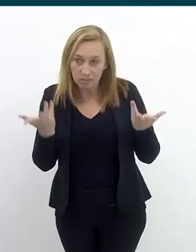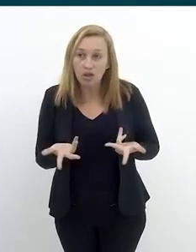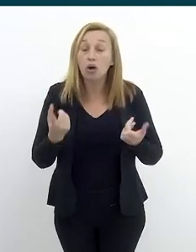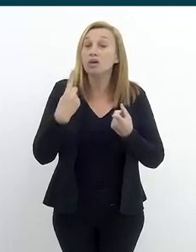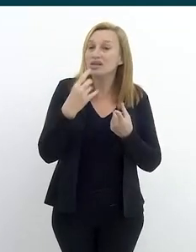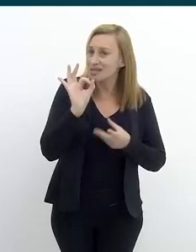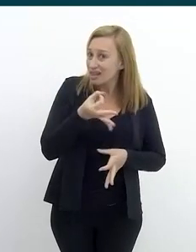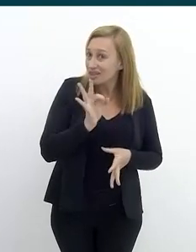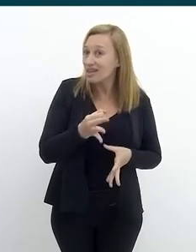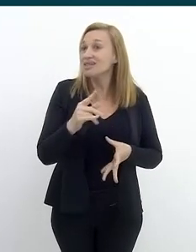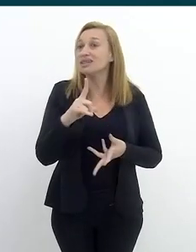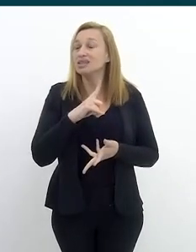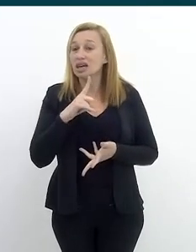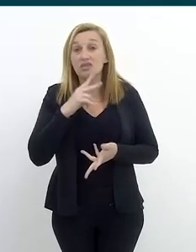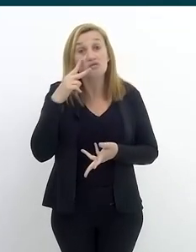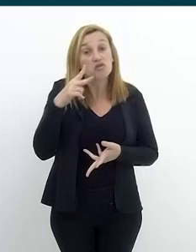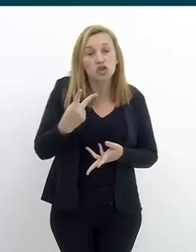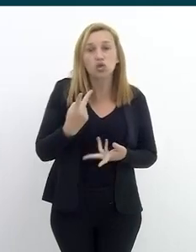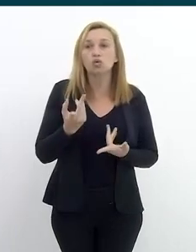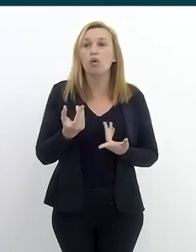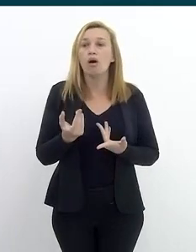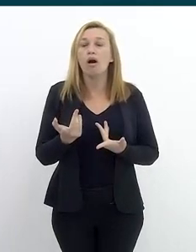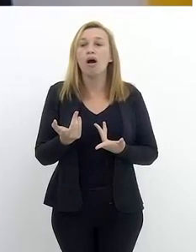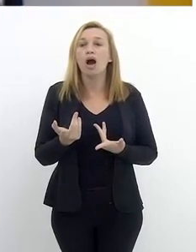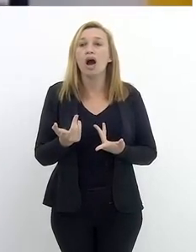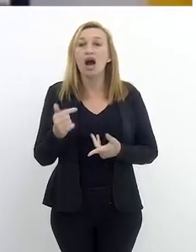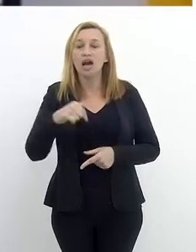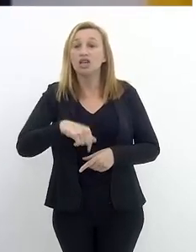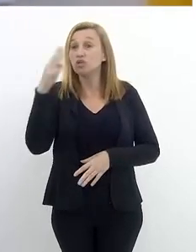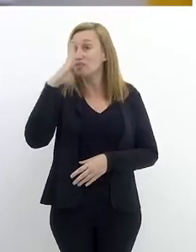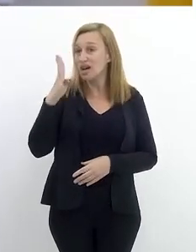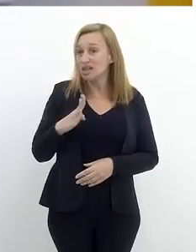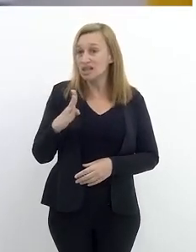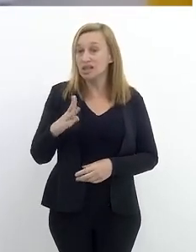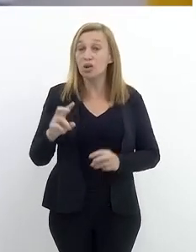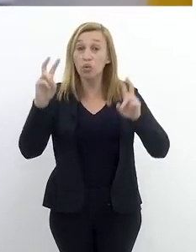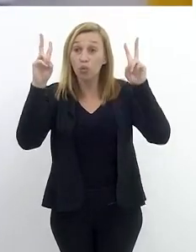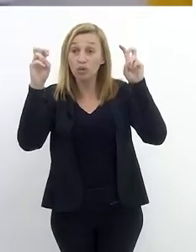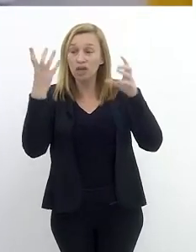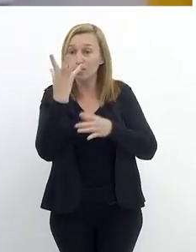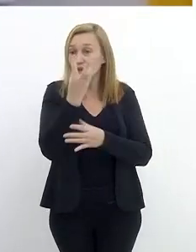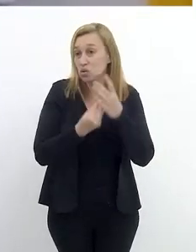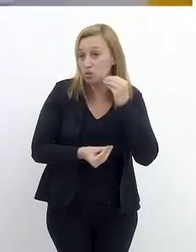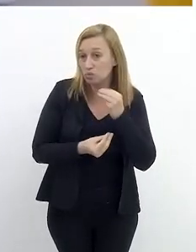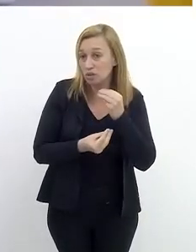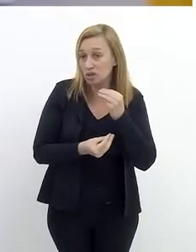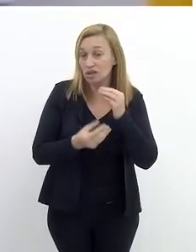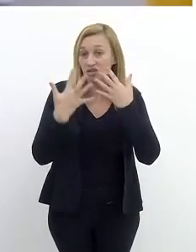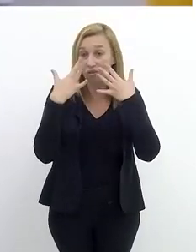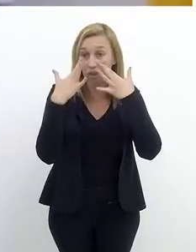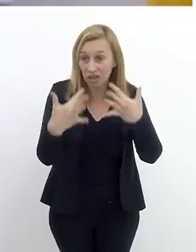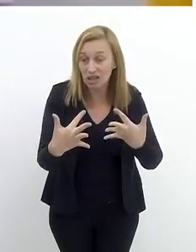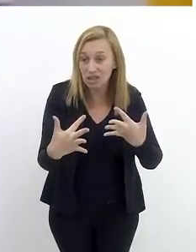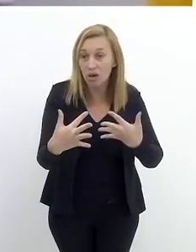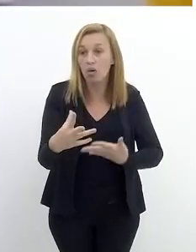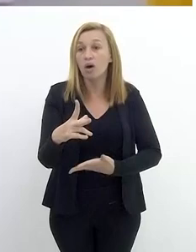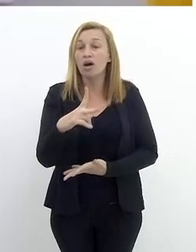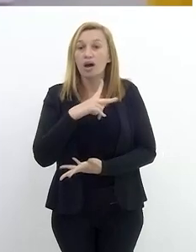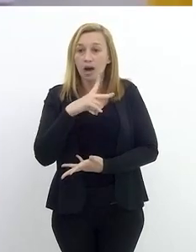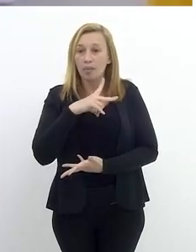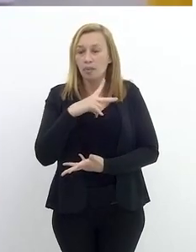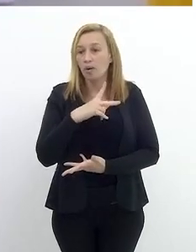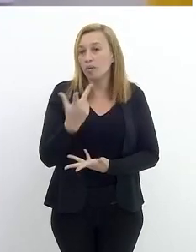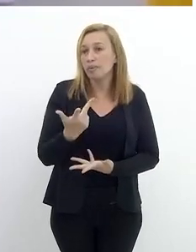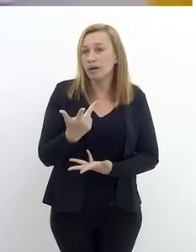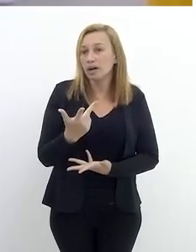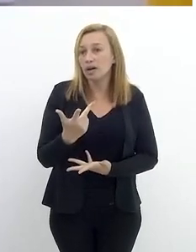porque, de fato, a gente tem visto que, aqui no Brasil, o tema do desaparecimento tem chamado a atenção. O próprio